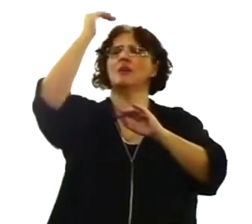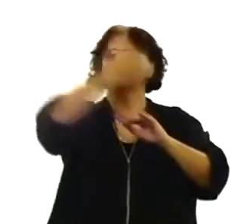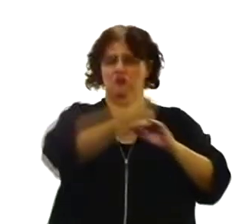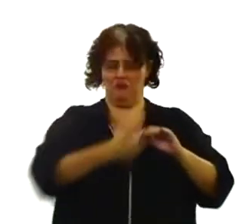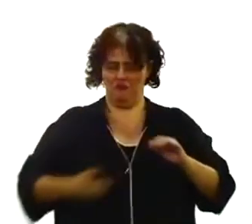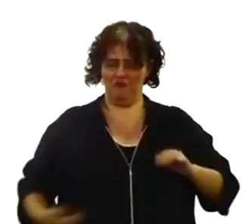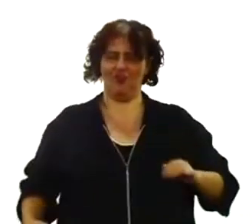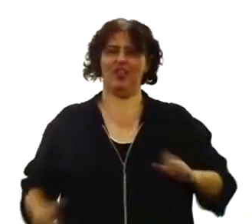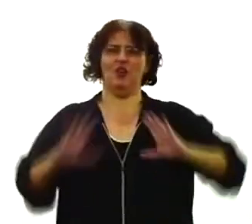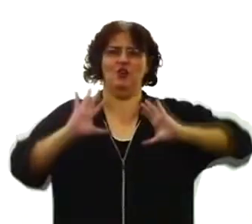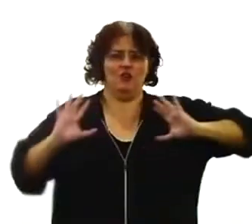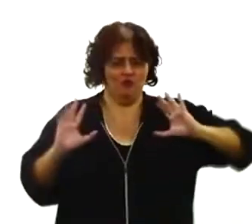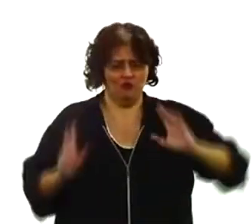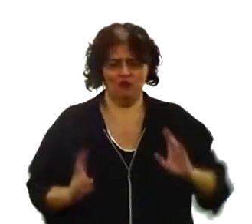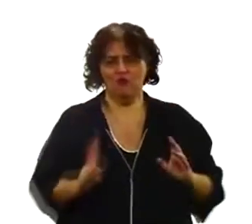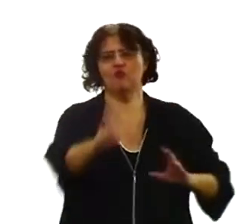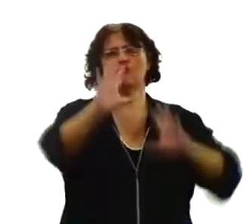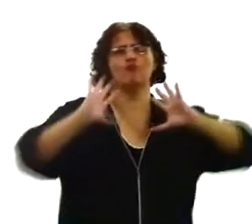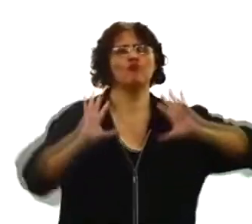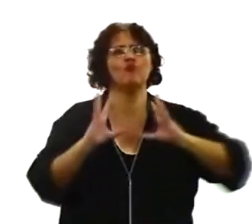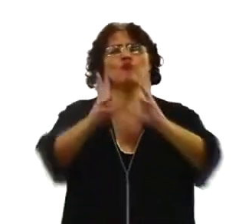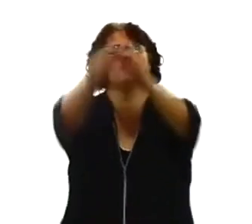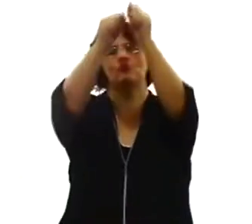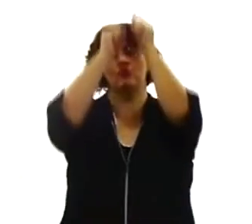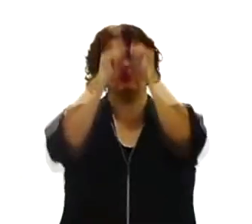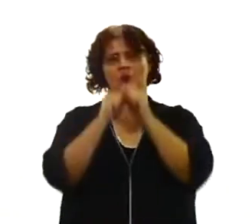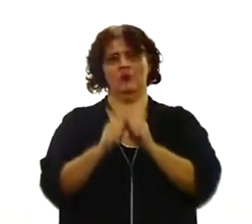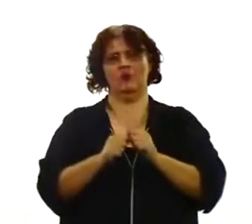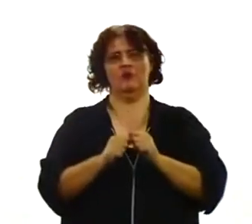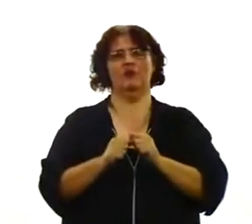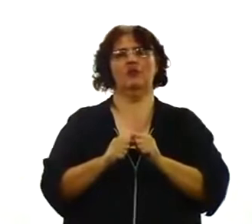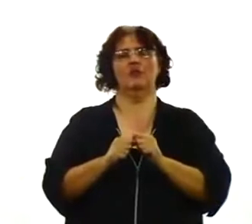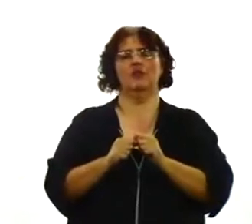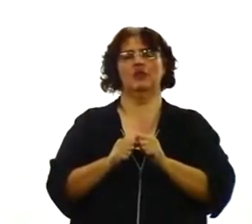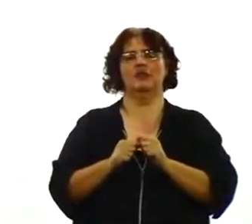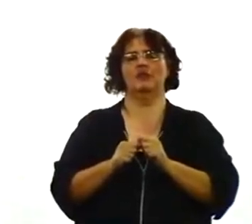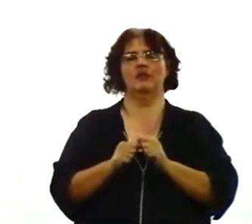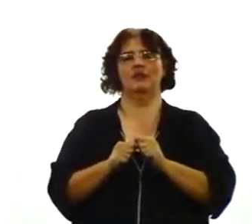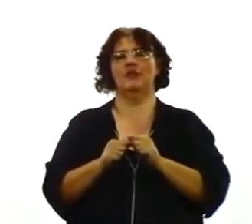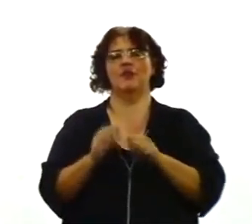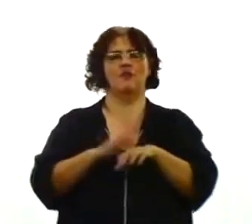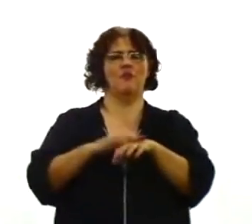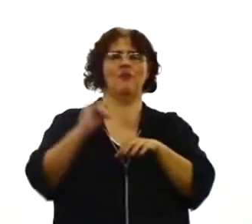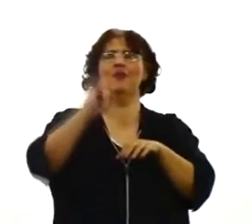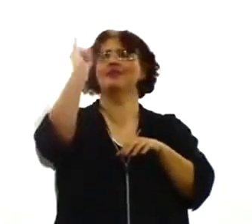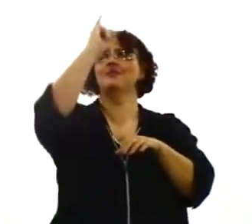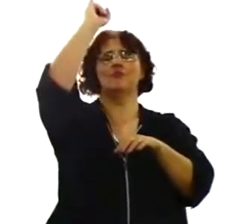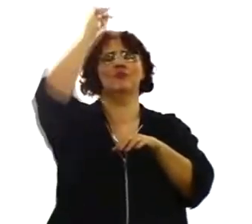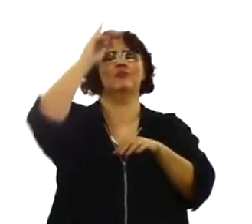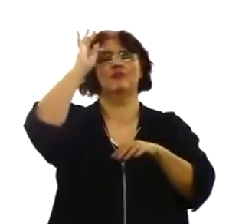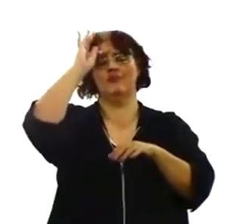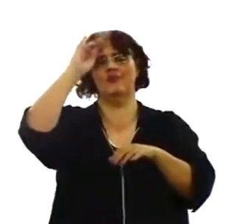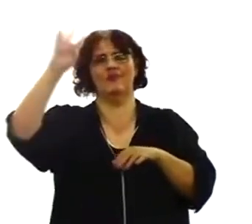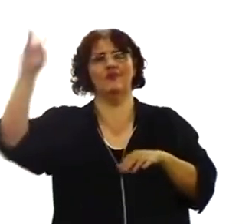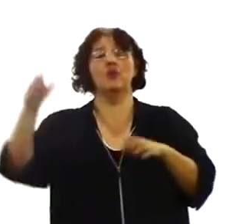totalmente. E então nós chegamos ao ápice da teologia, que é quando nós compreendemos o que é